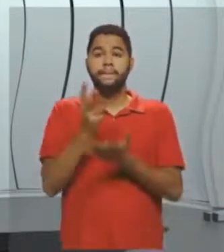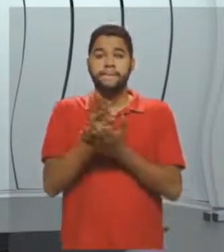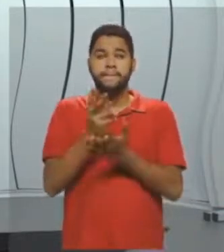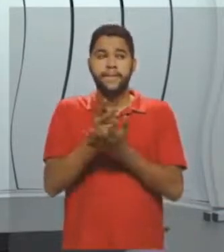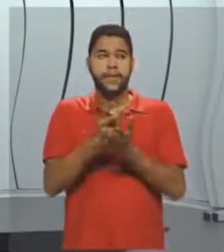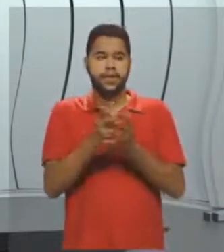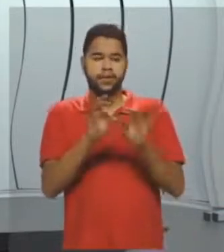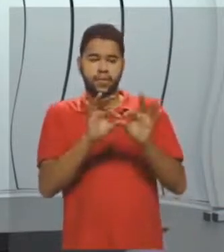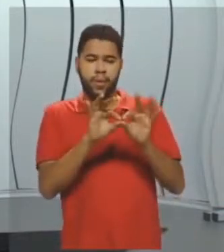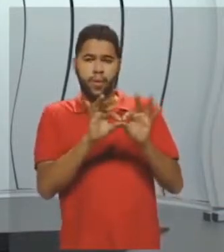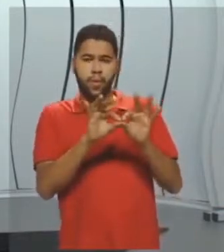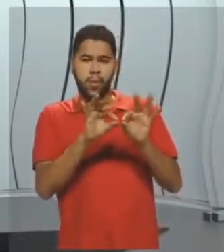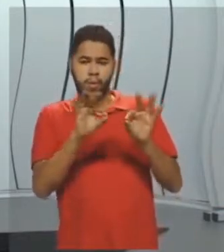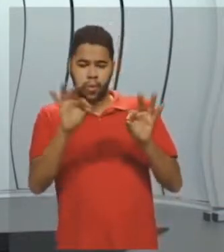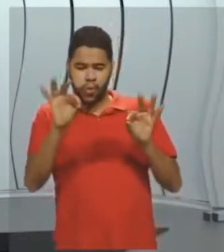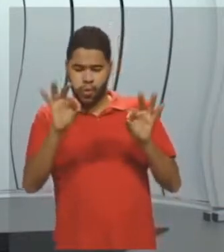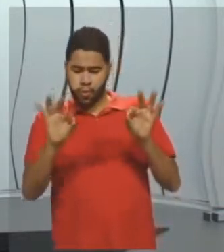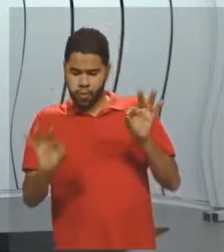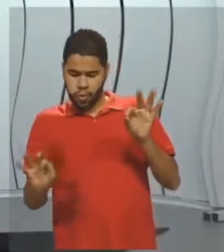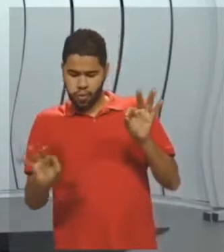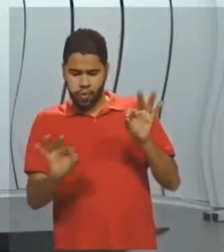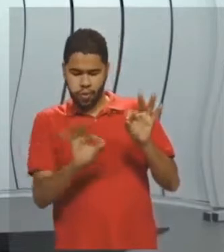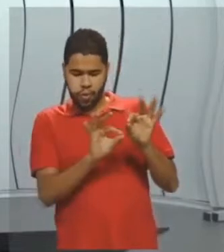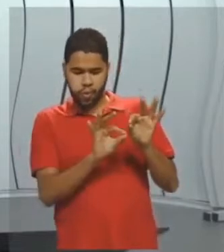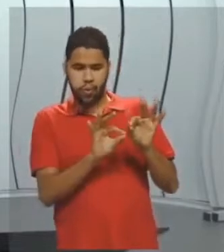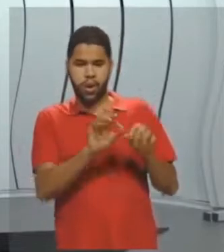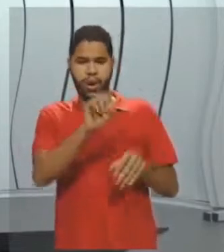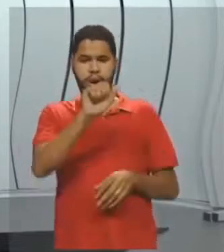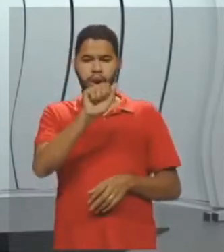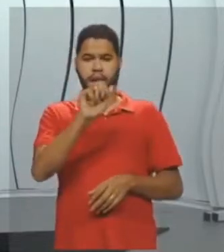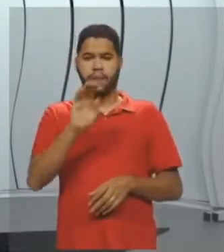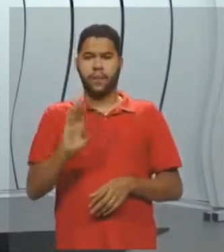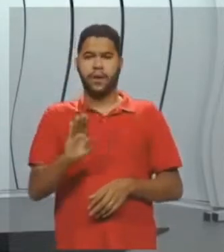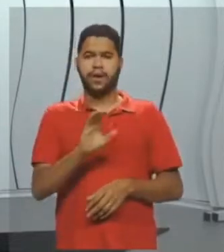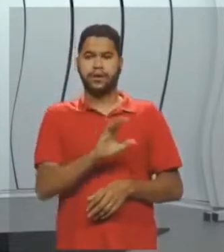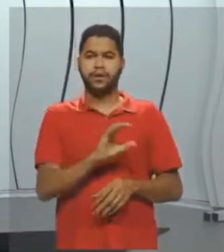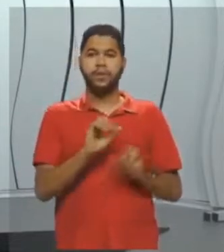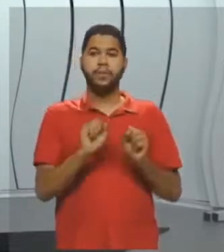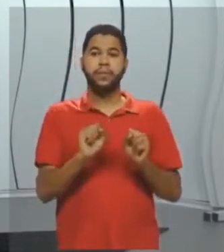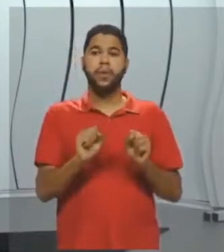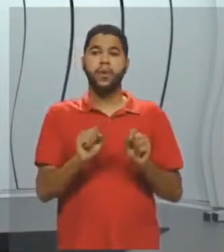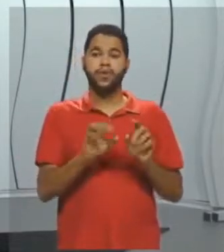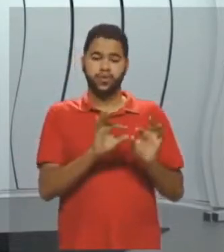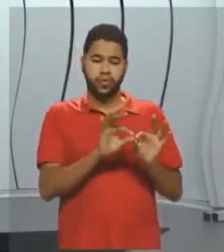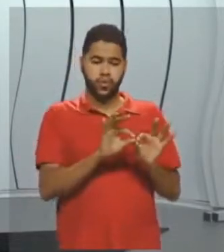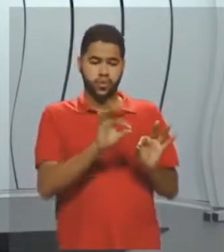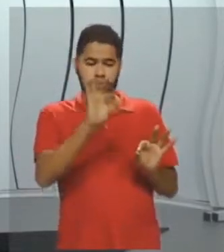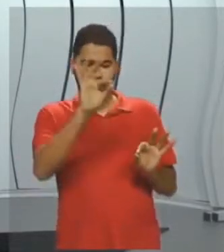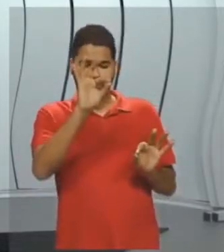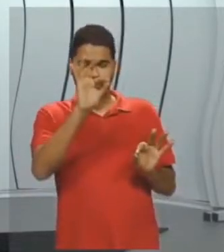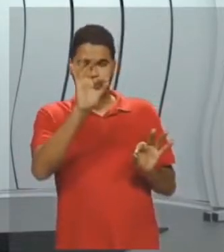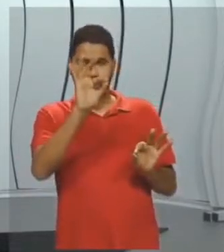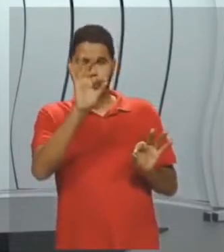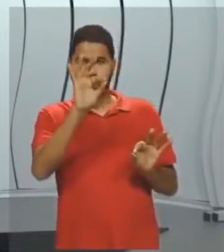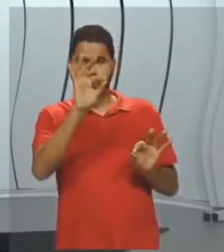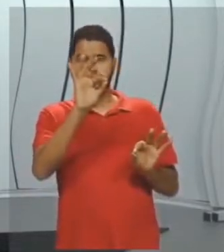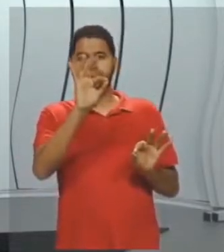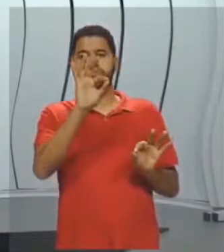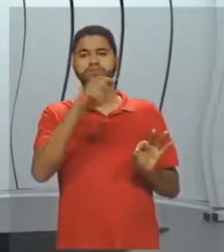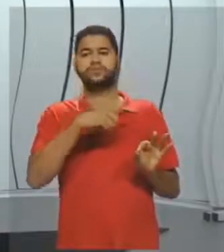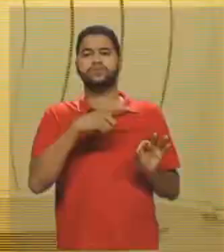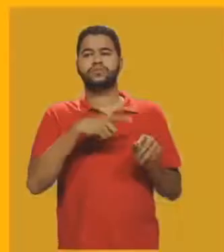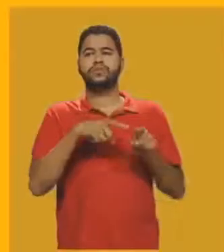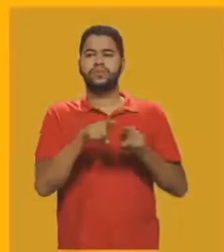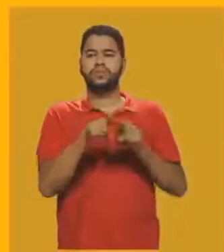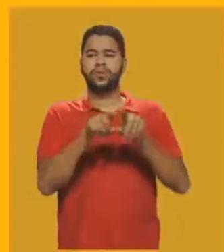distância dos pontos marcados A, B e C, eu posso unir, né? Este lado A, B